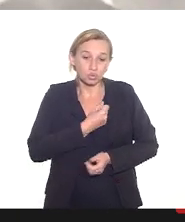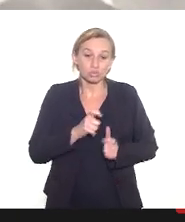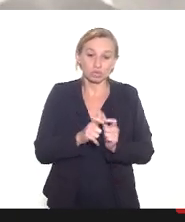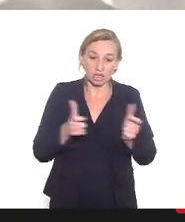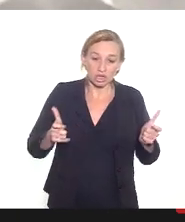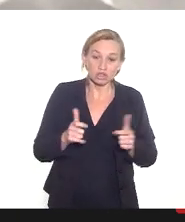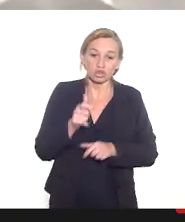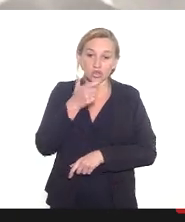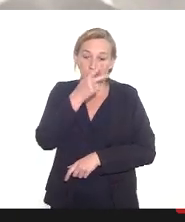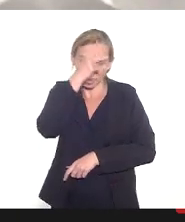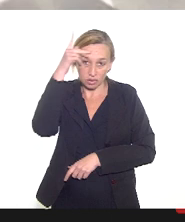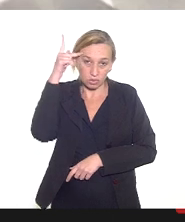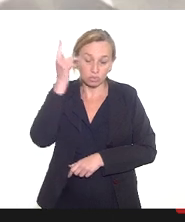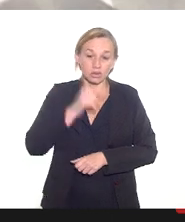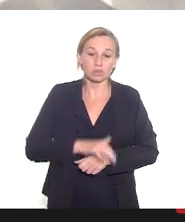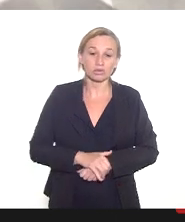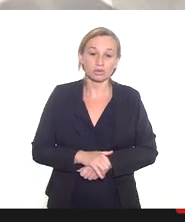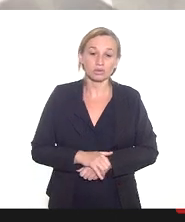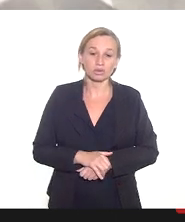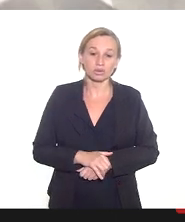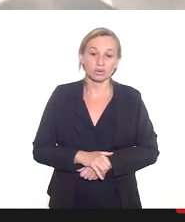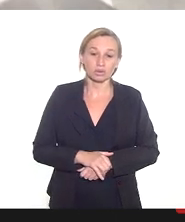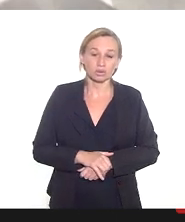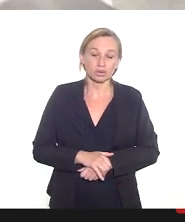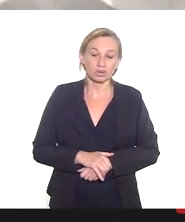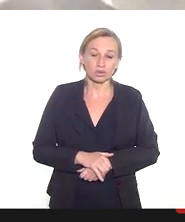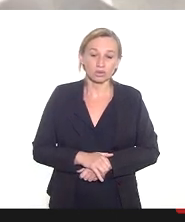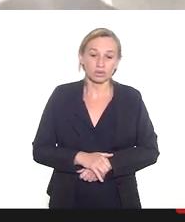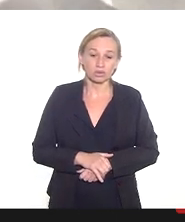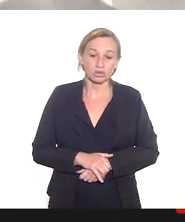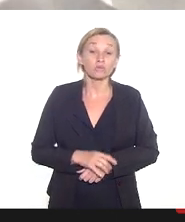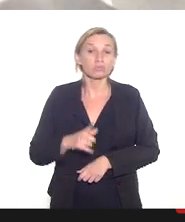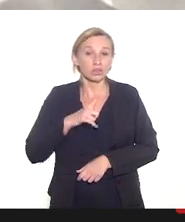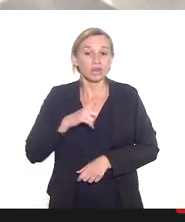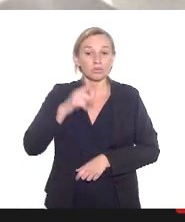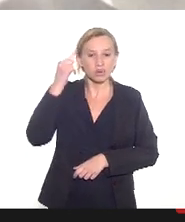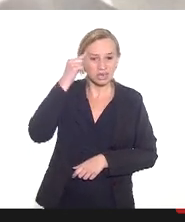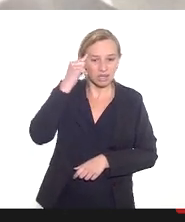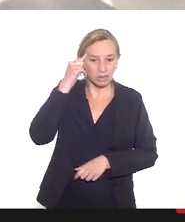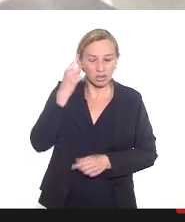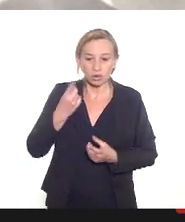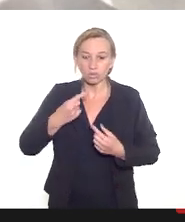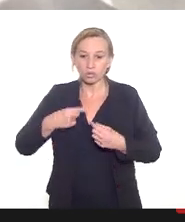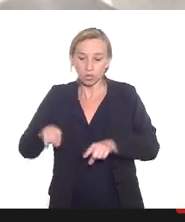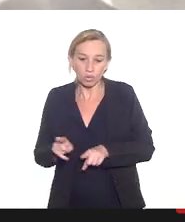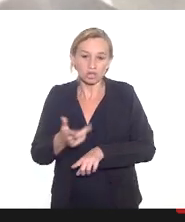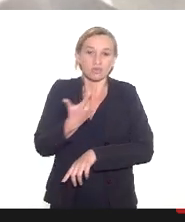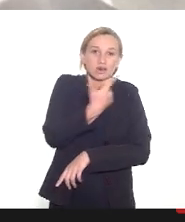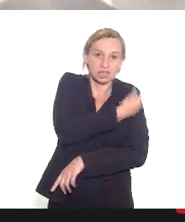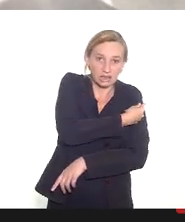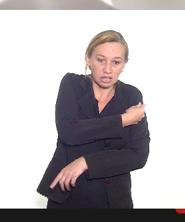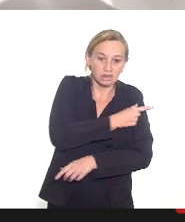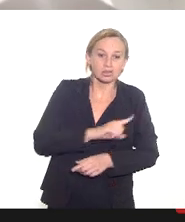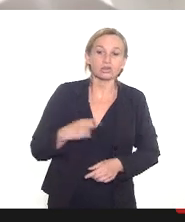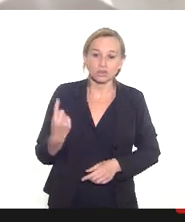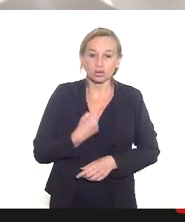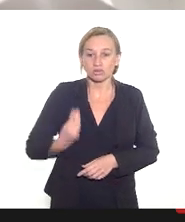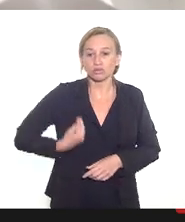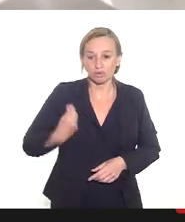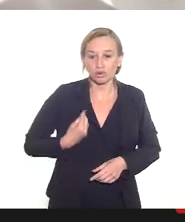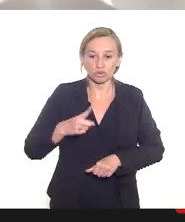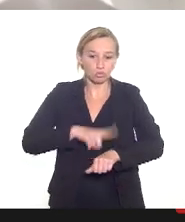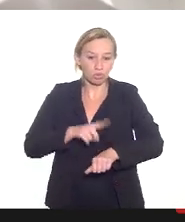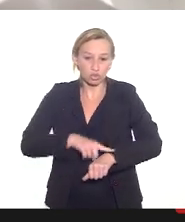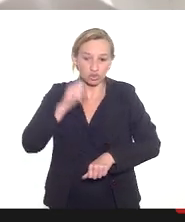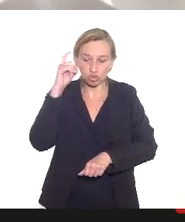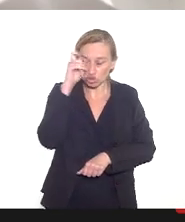pessoas que tem um pensamento contra a vacinação que nós vivemos um momento